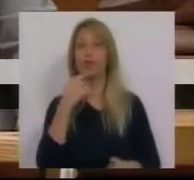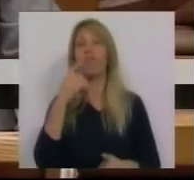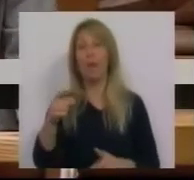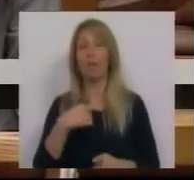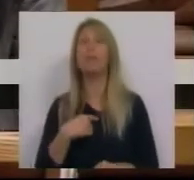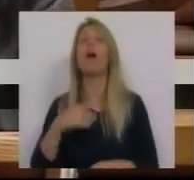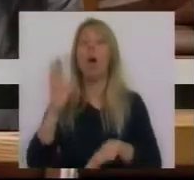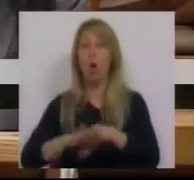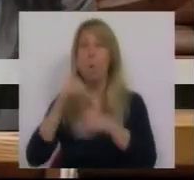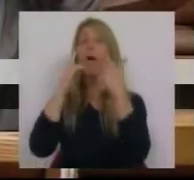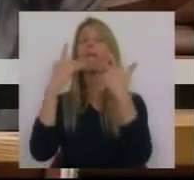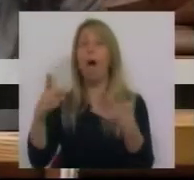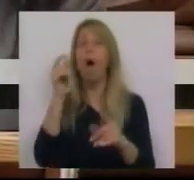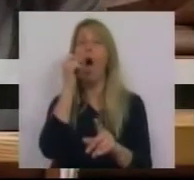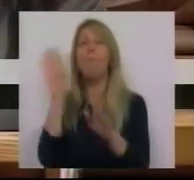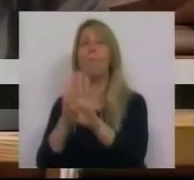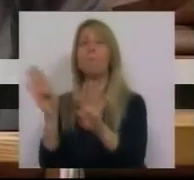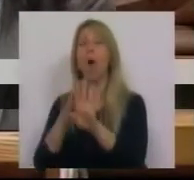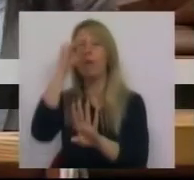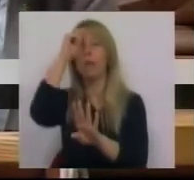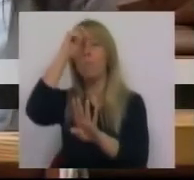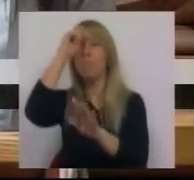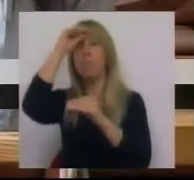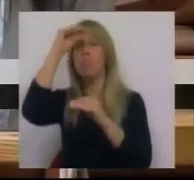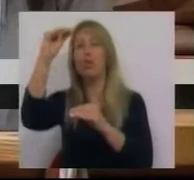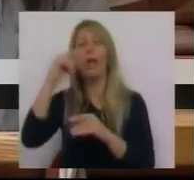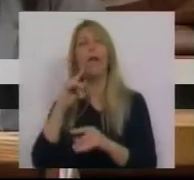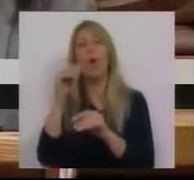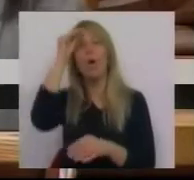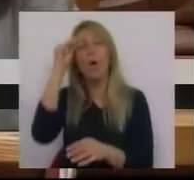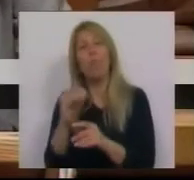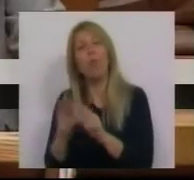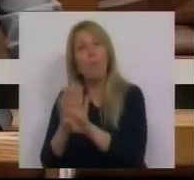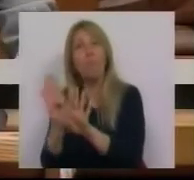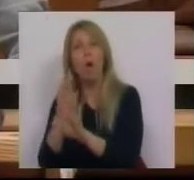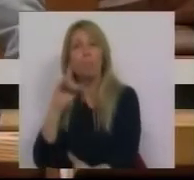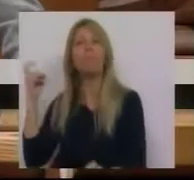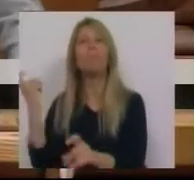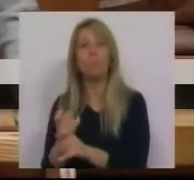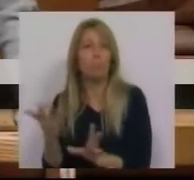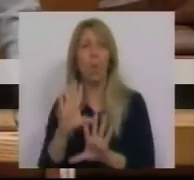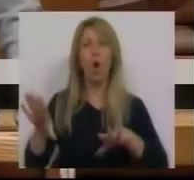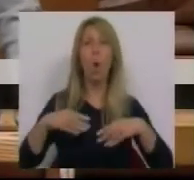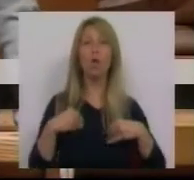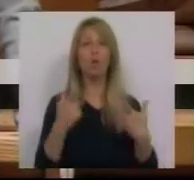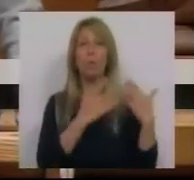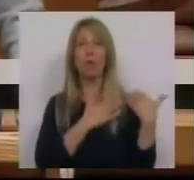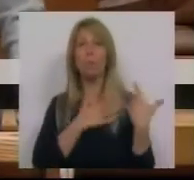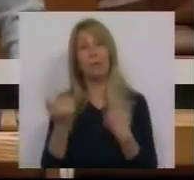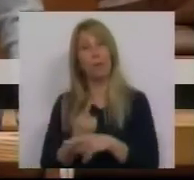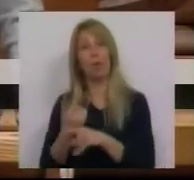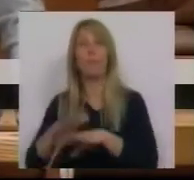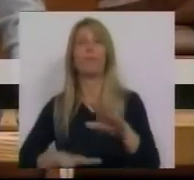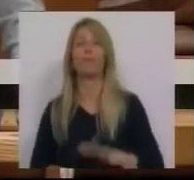e não de quem com a sua assinatura será sempre o responsável pela decisão que tomou. Senhoras e senhores deputados,